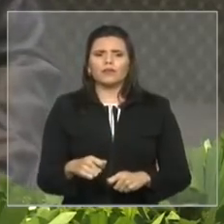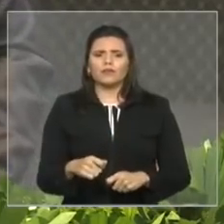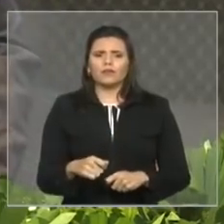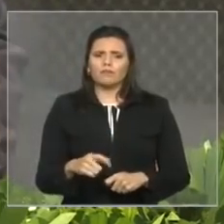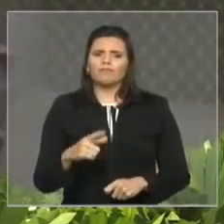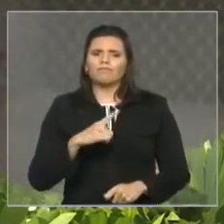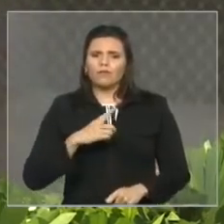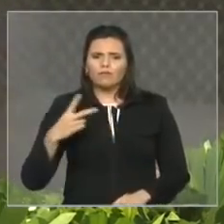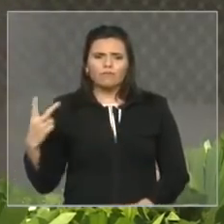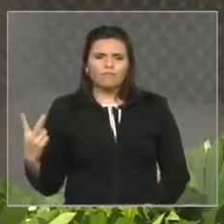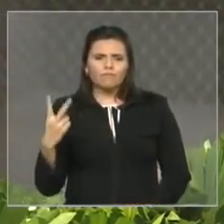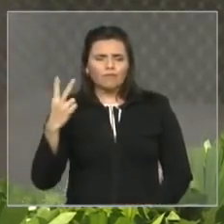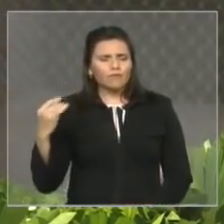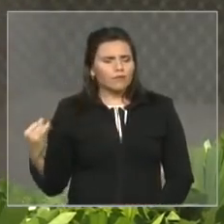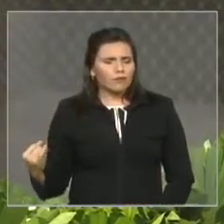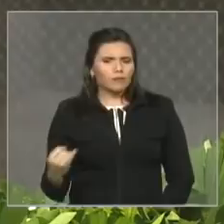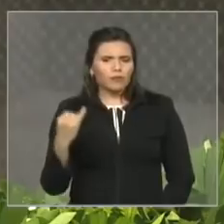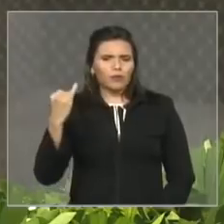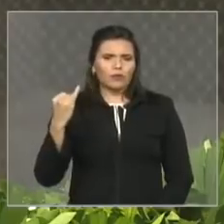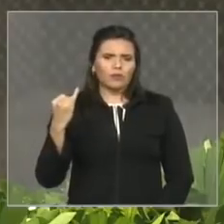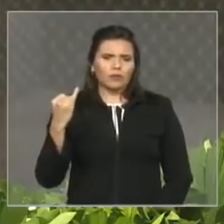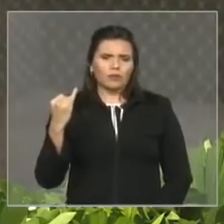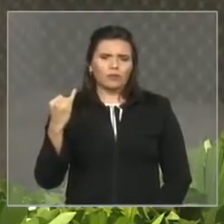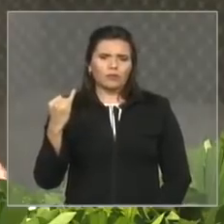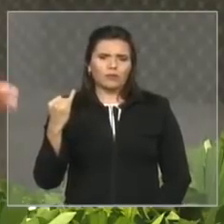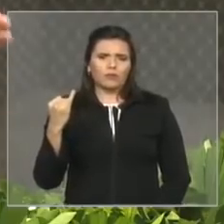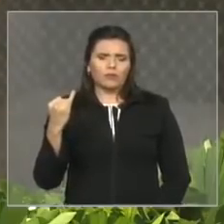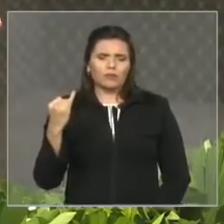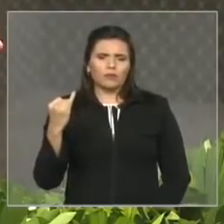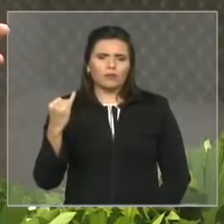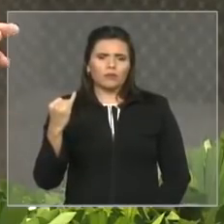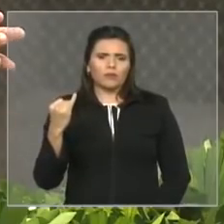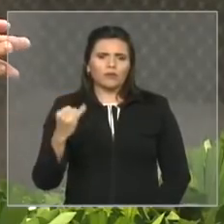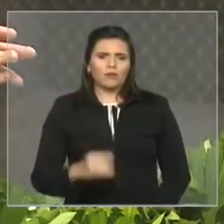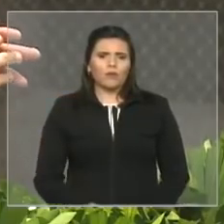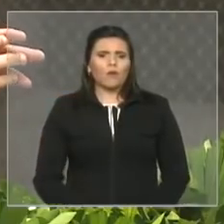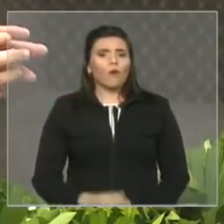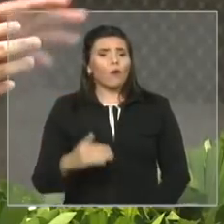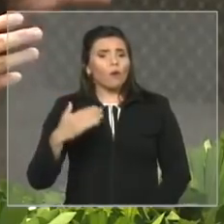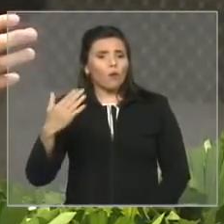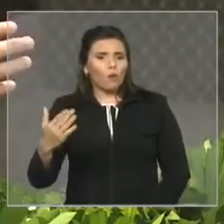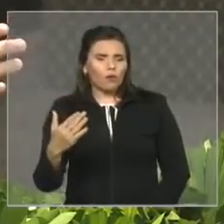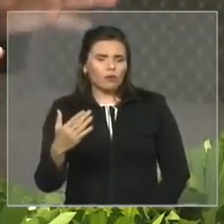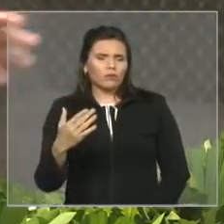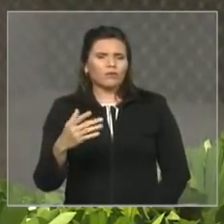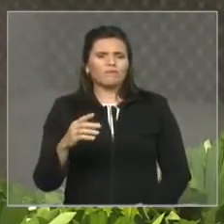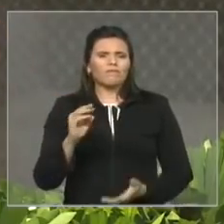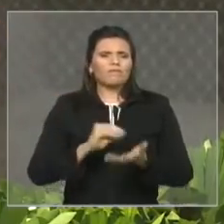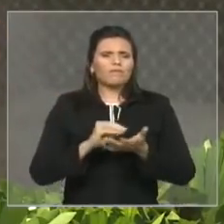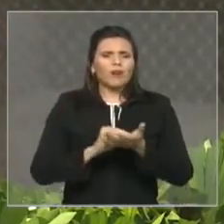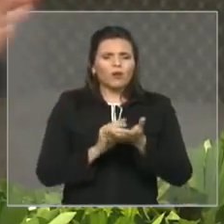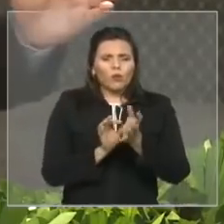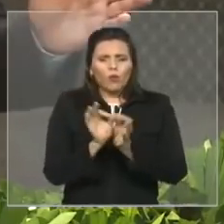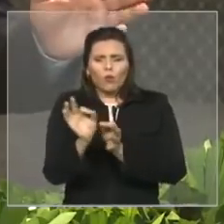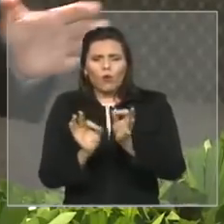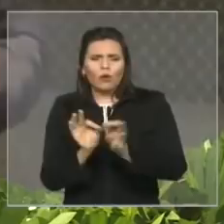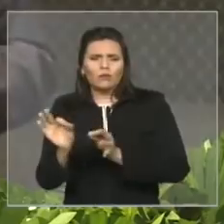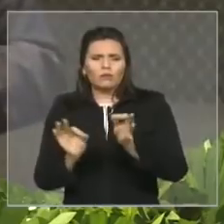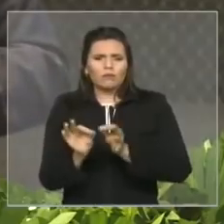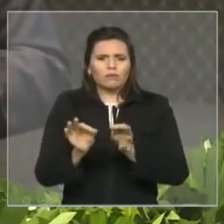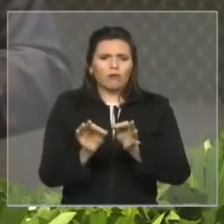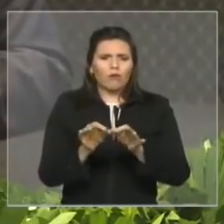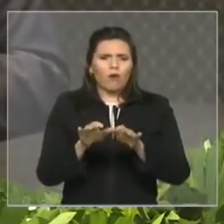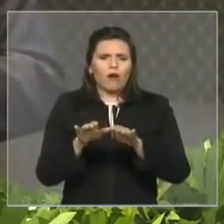para que outras conquistas sejam celebradas. Quando as contas públicas se desorganizam, não há horizonte.